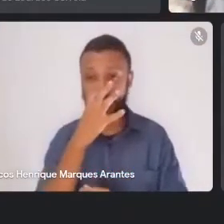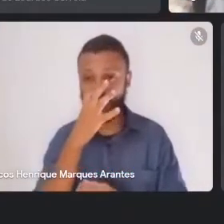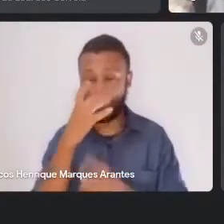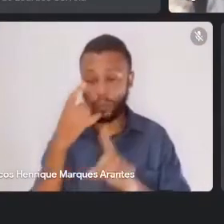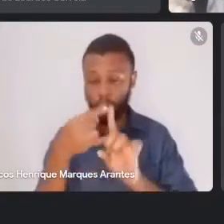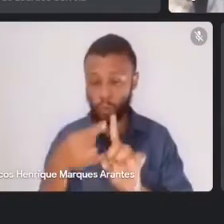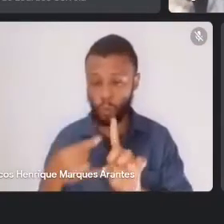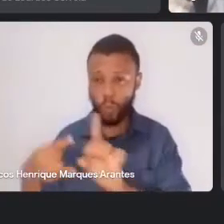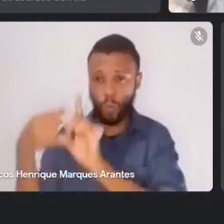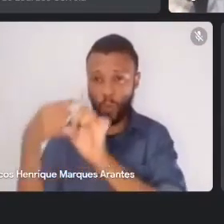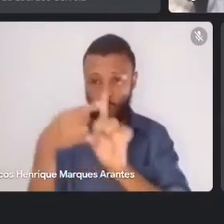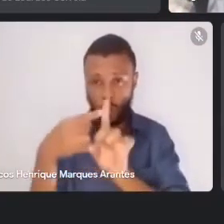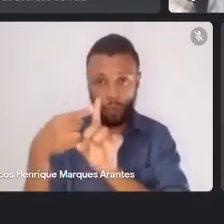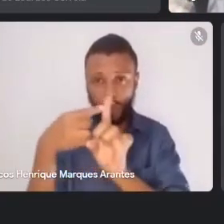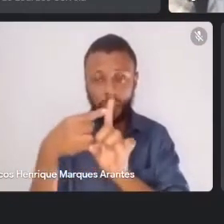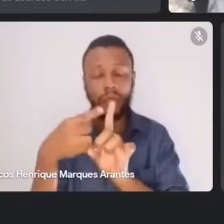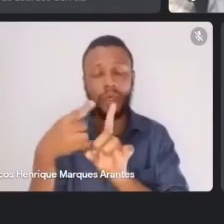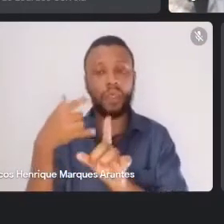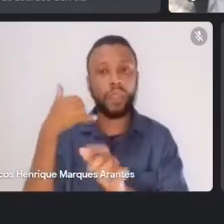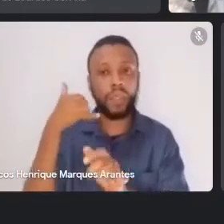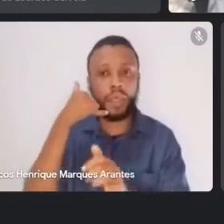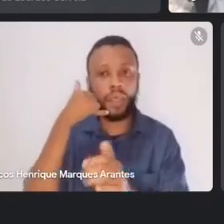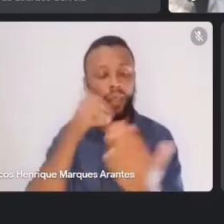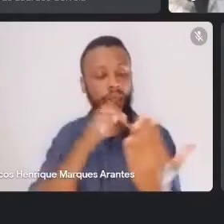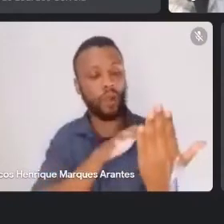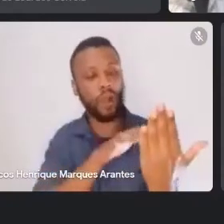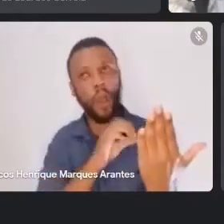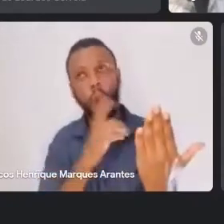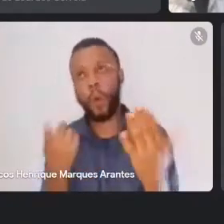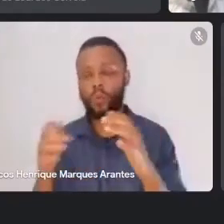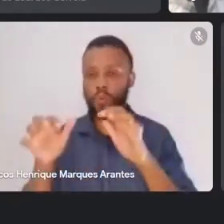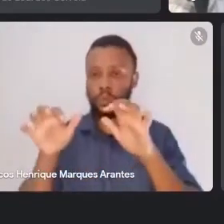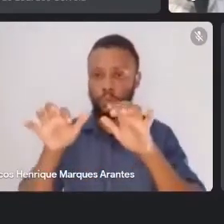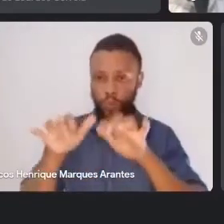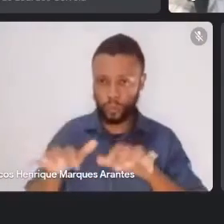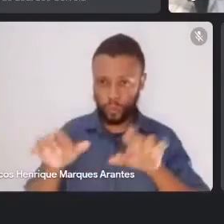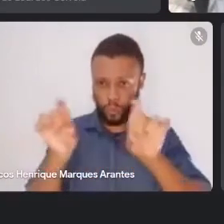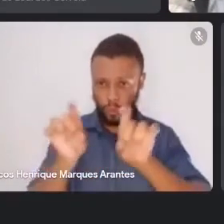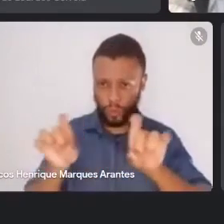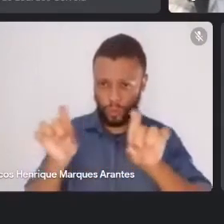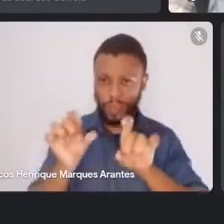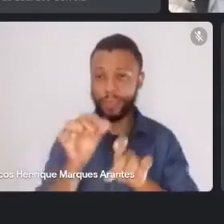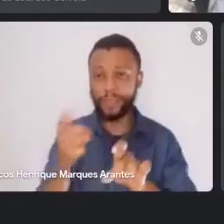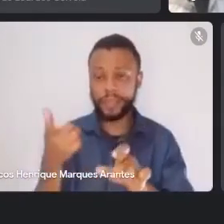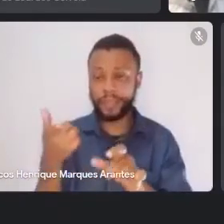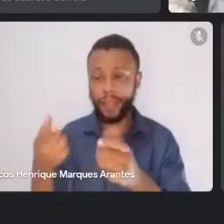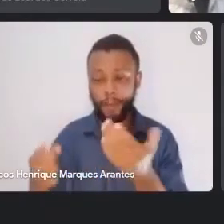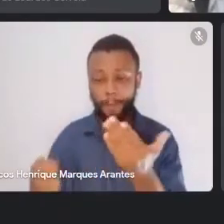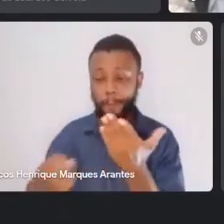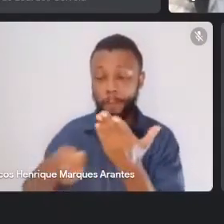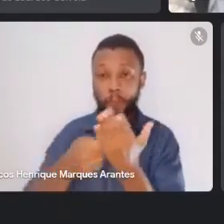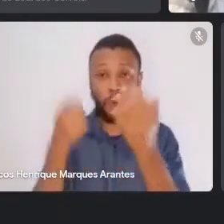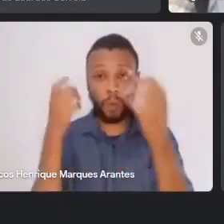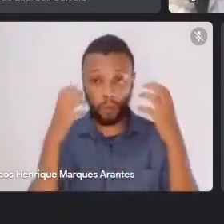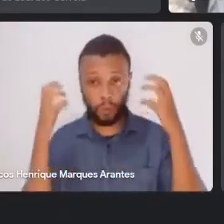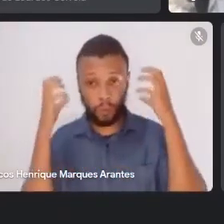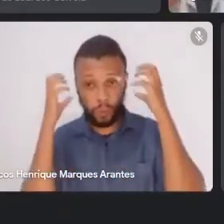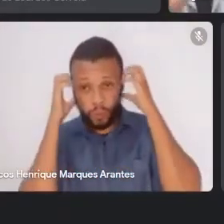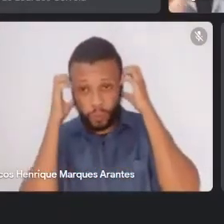É, não escutamos. Se você colocasse um fone de ouvido, será que a conexão pode ser restabelecida? Isso eu não tenho.